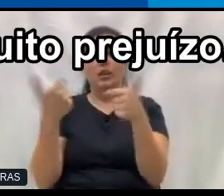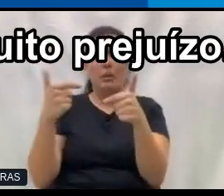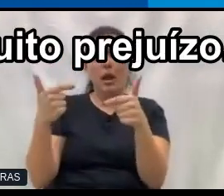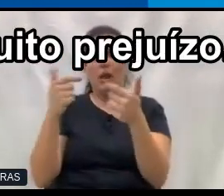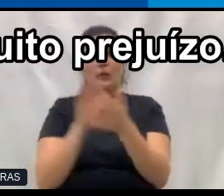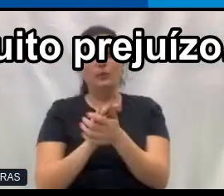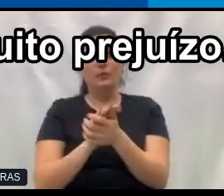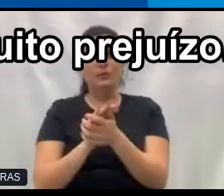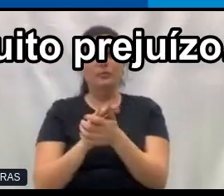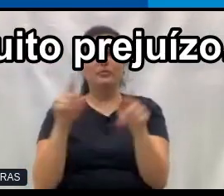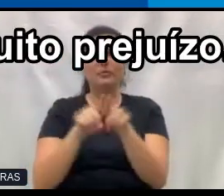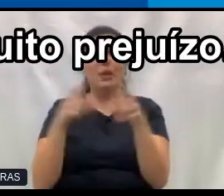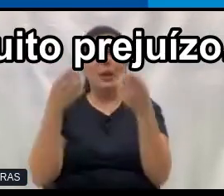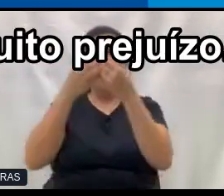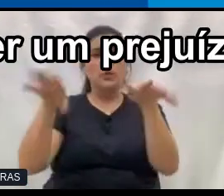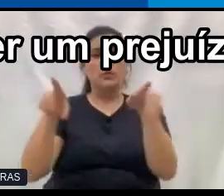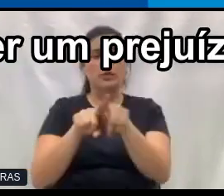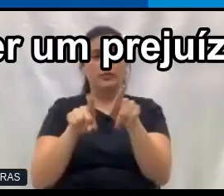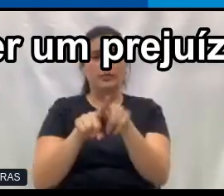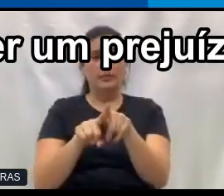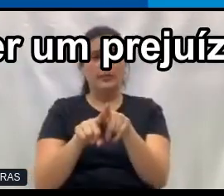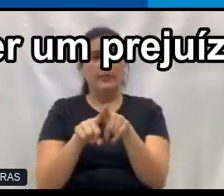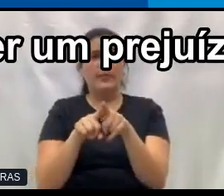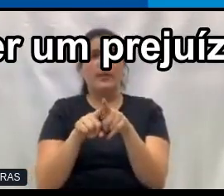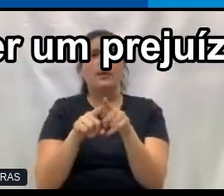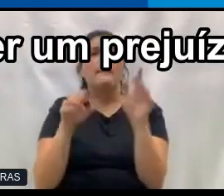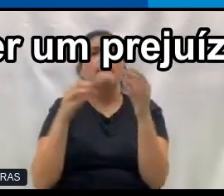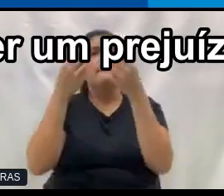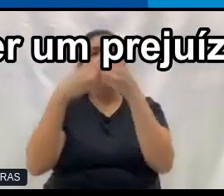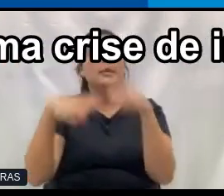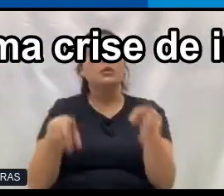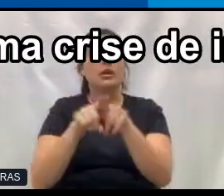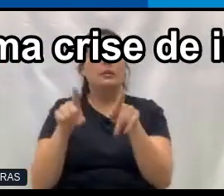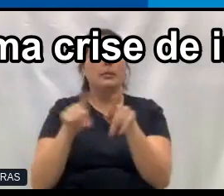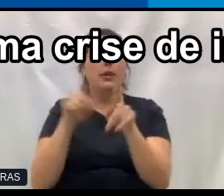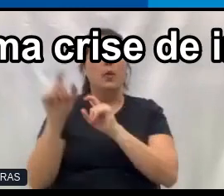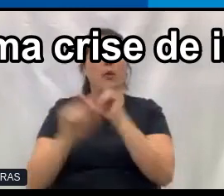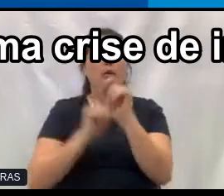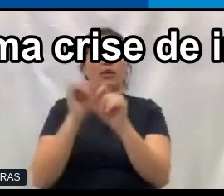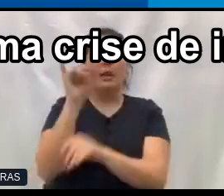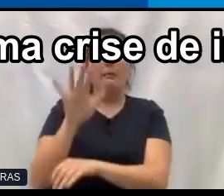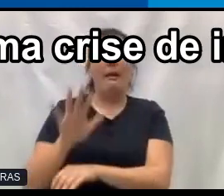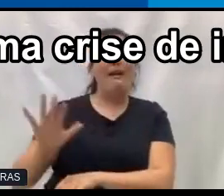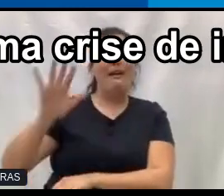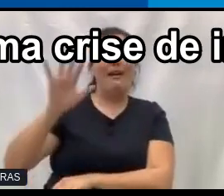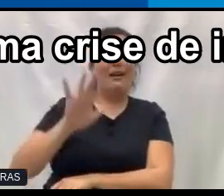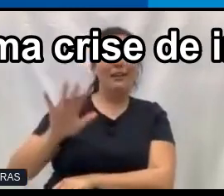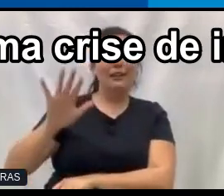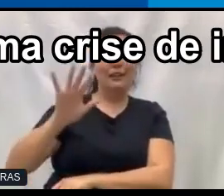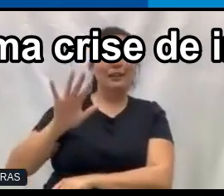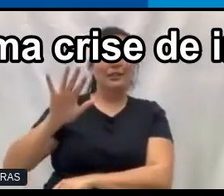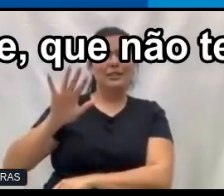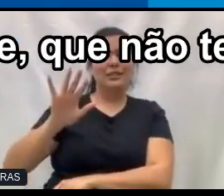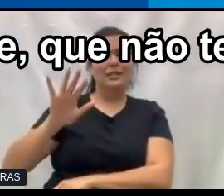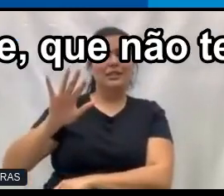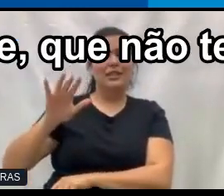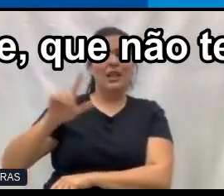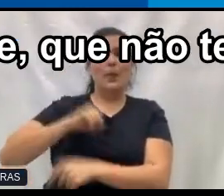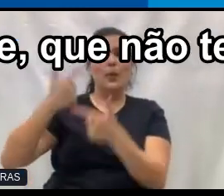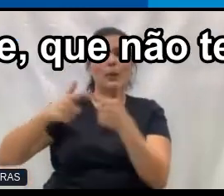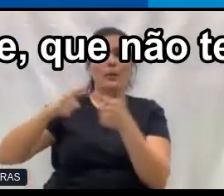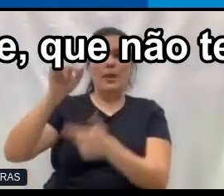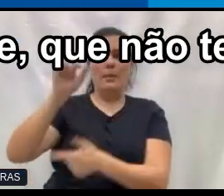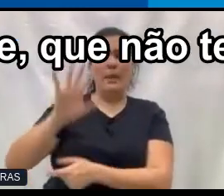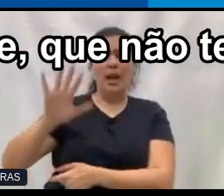Isso pode trazer muito prejuízo. E esse prejuízo também pode ser um prejuízo de imagem. Então, a gente pode ter uma crise de imagem em uma